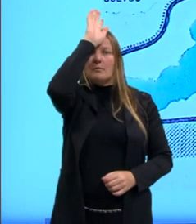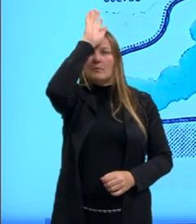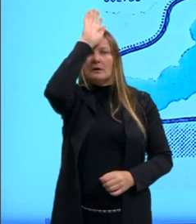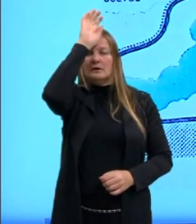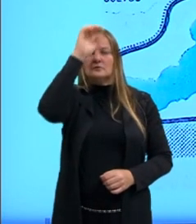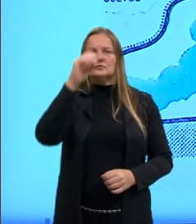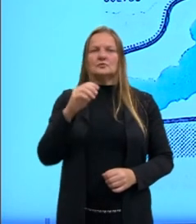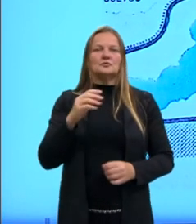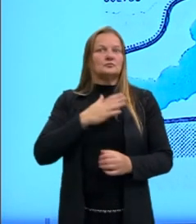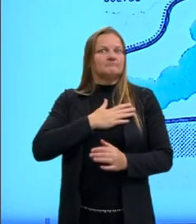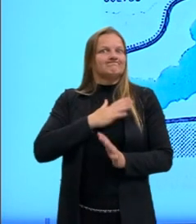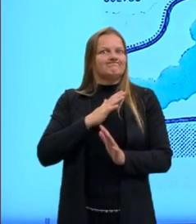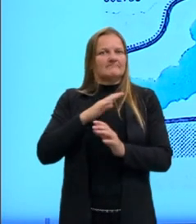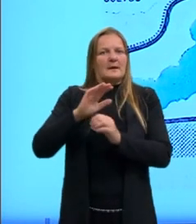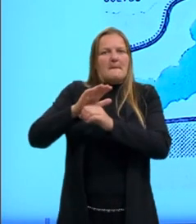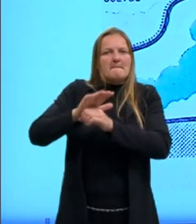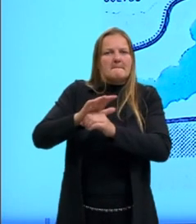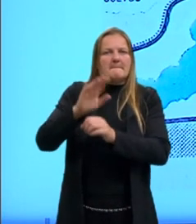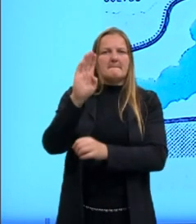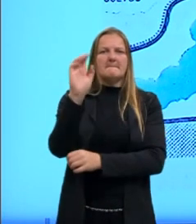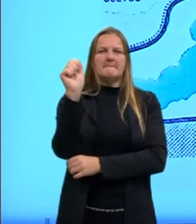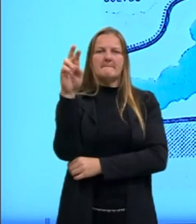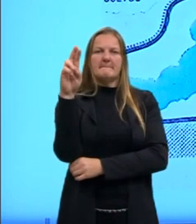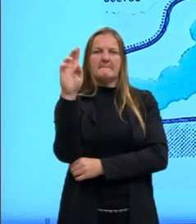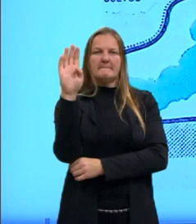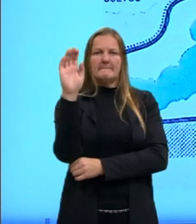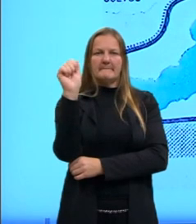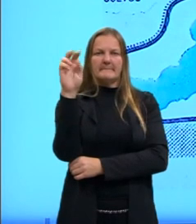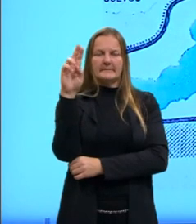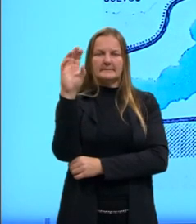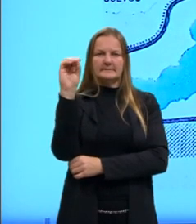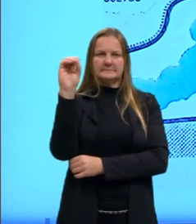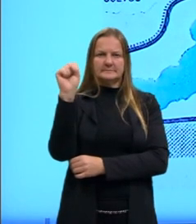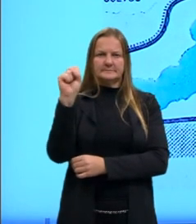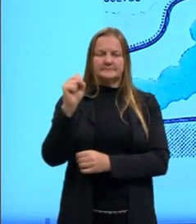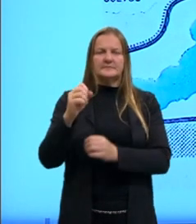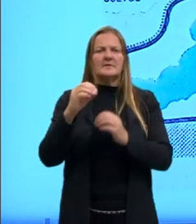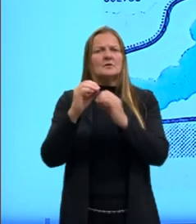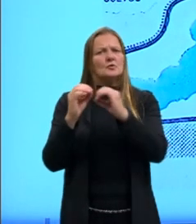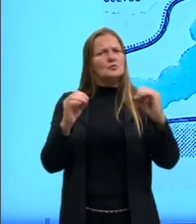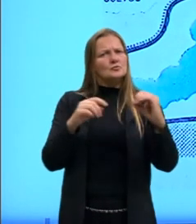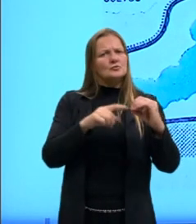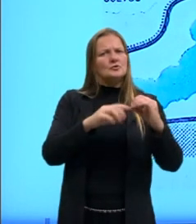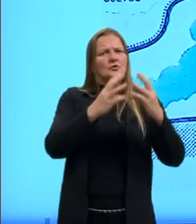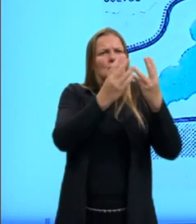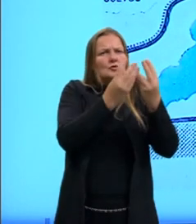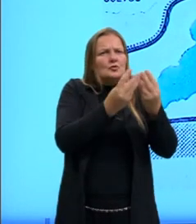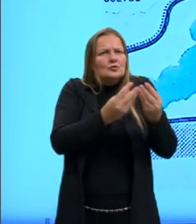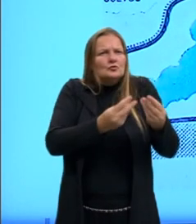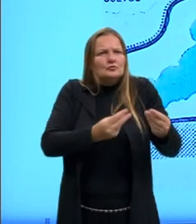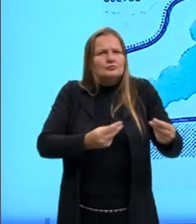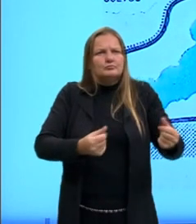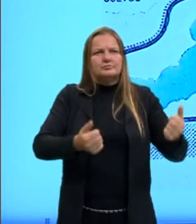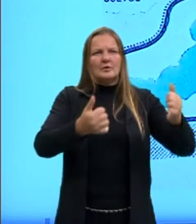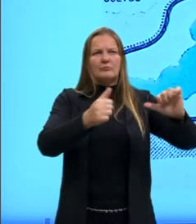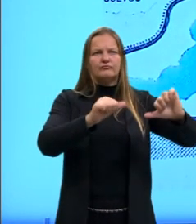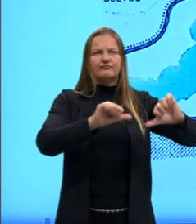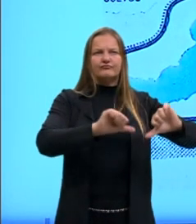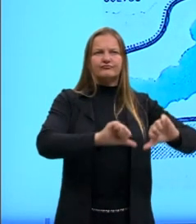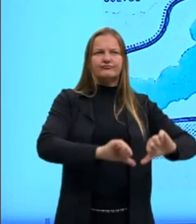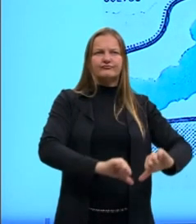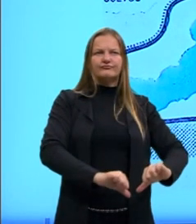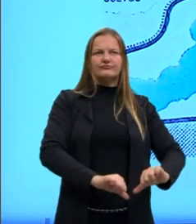bárbaros. E já era ali, logo antes do Império Romano do Ocidente desaparecer, ser completamente